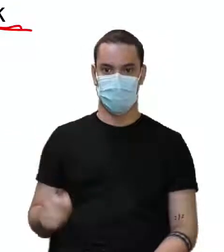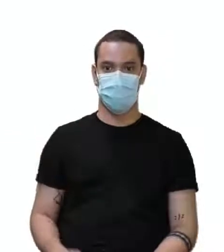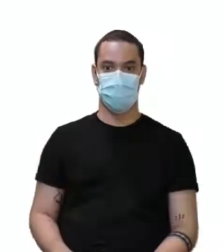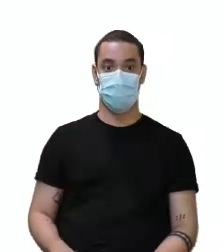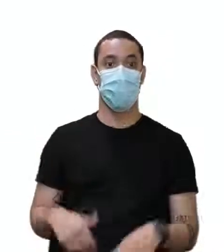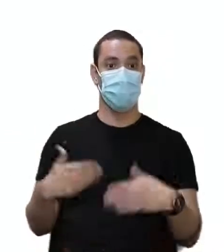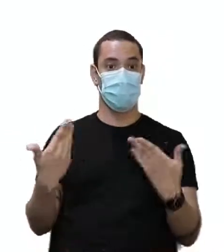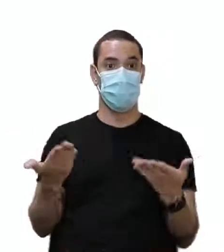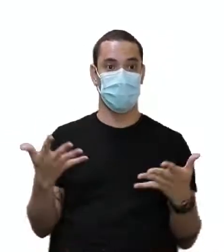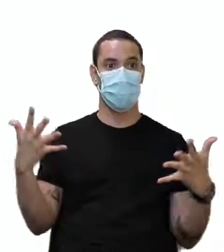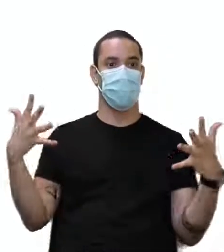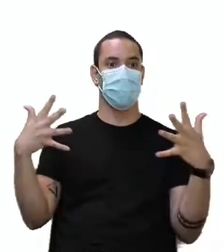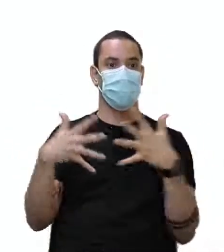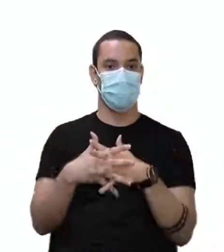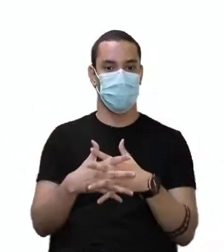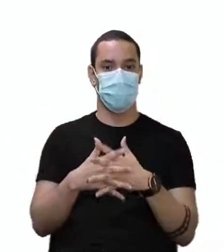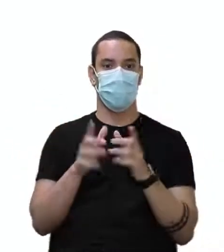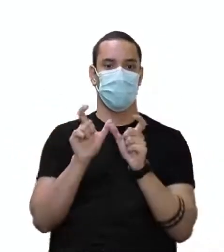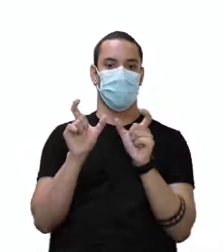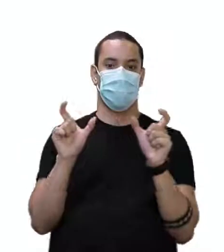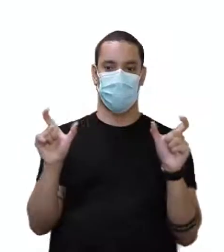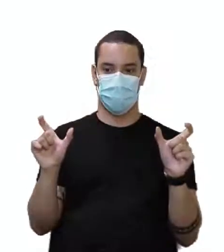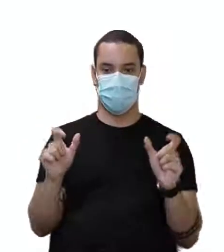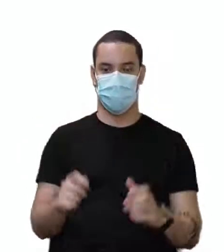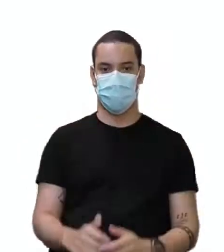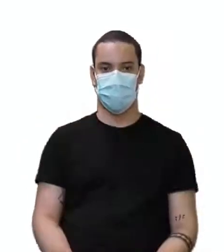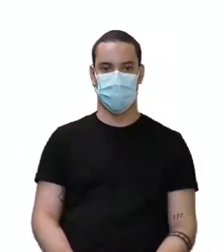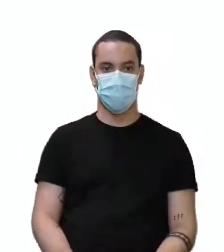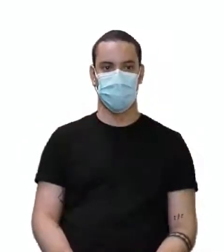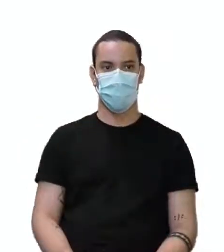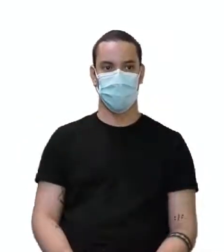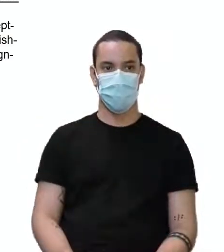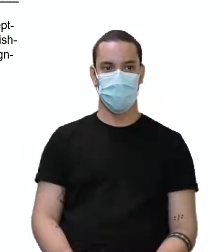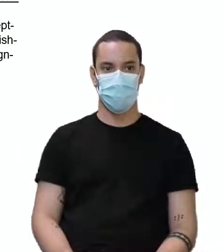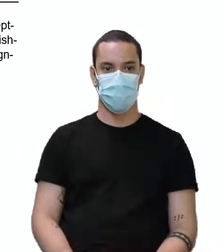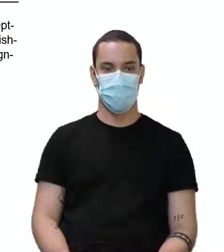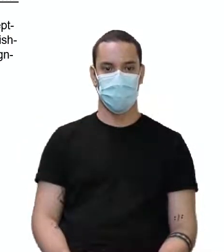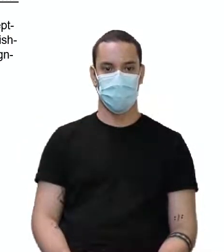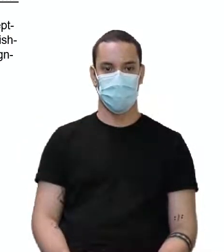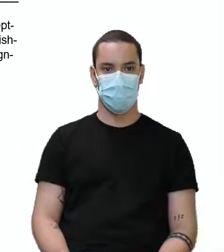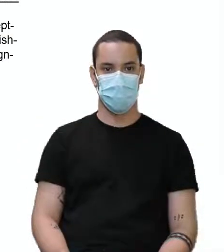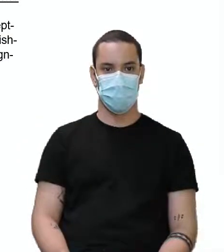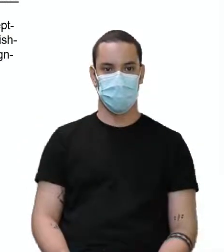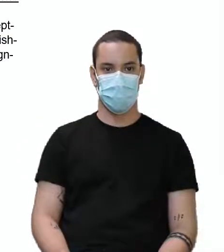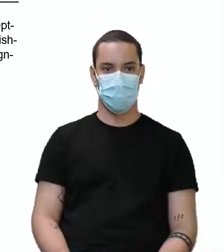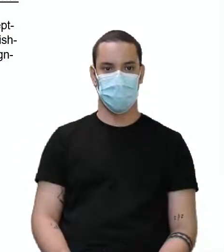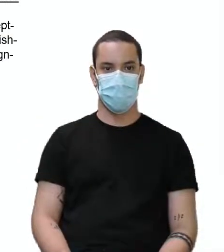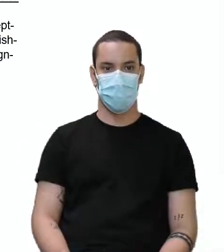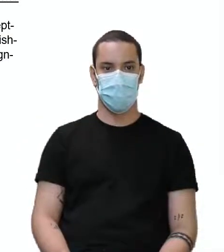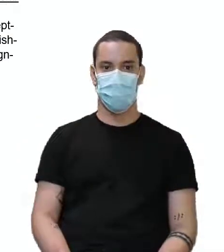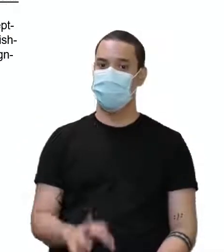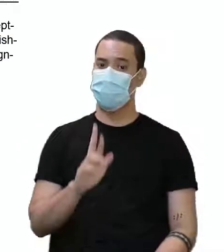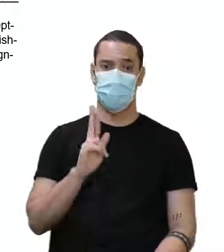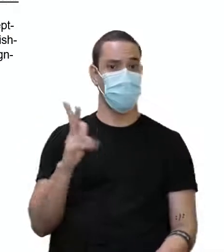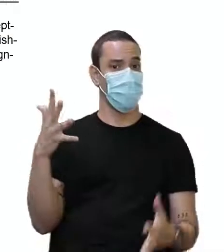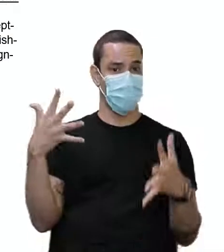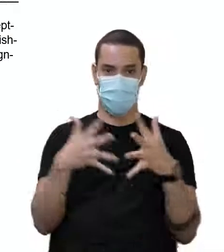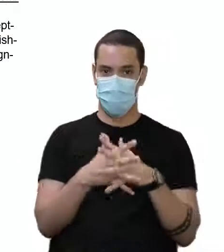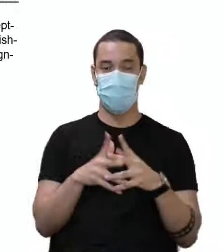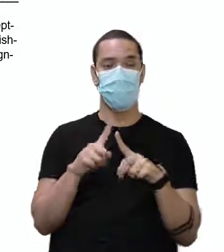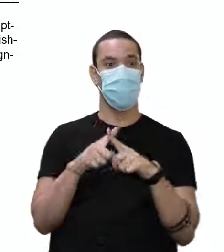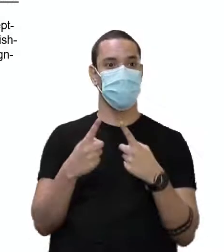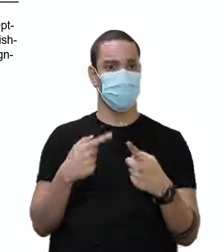aí, elas chegaram às nossas confusing words, às nossas palavras confusas, que hoje não são tão confusas assim,